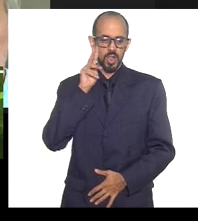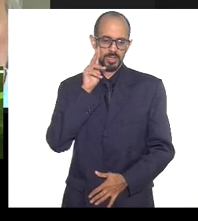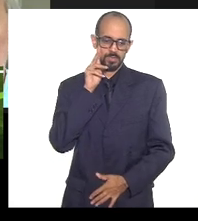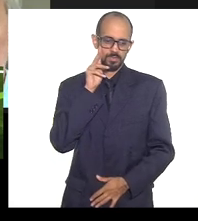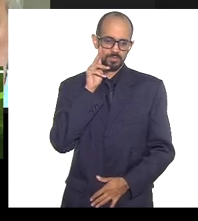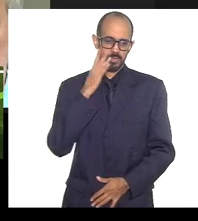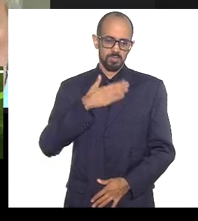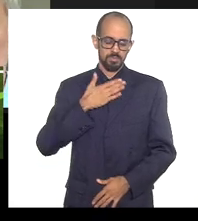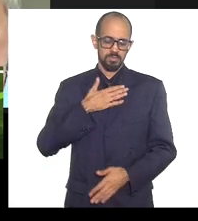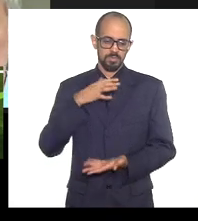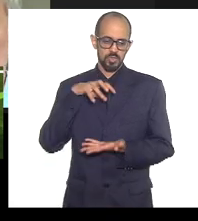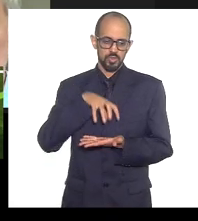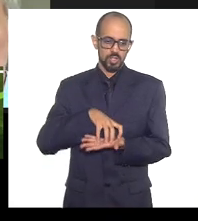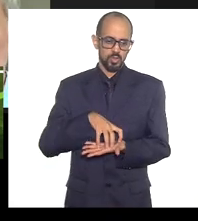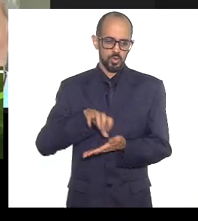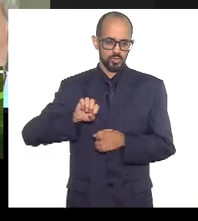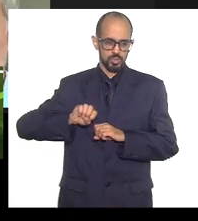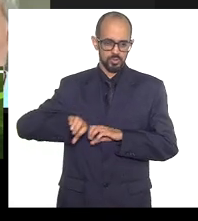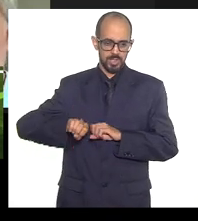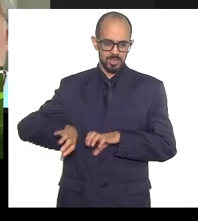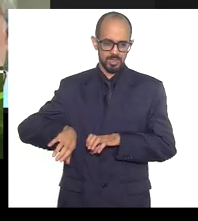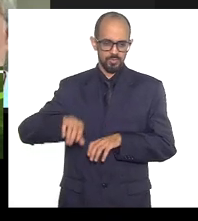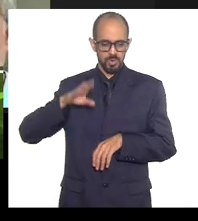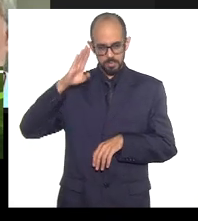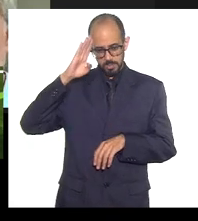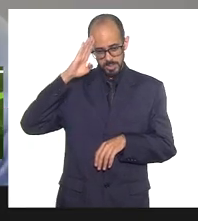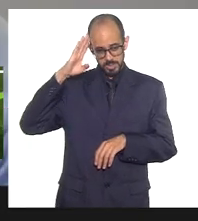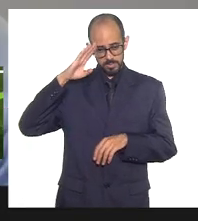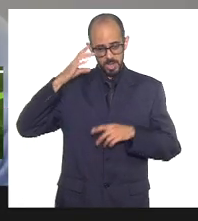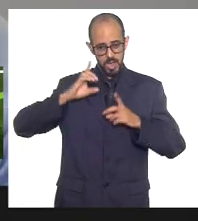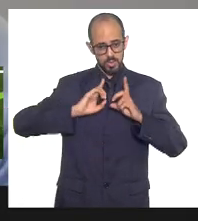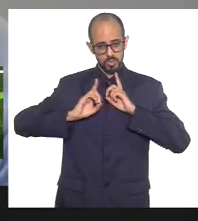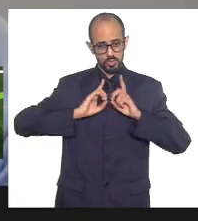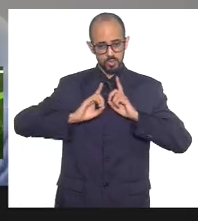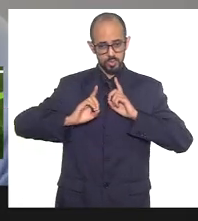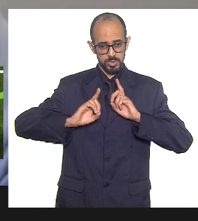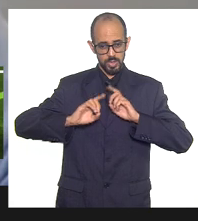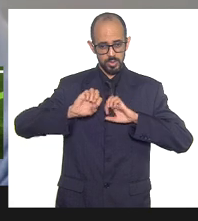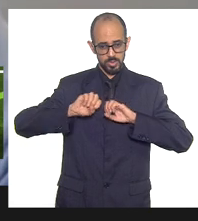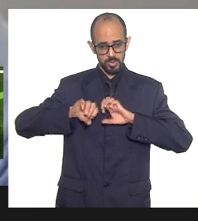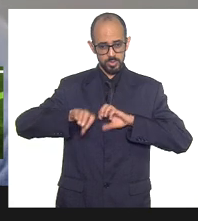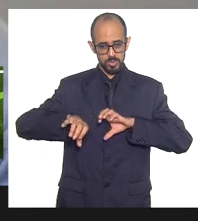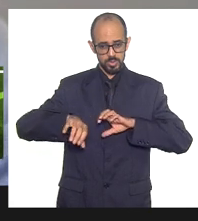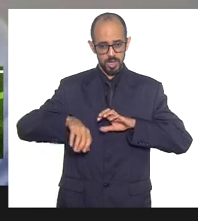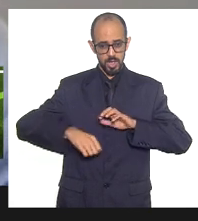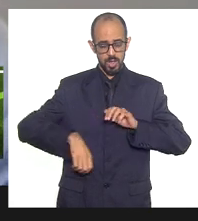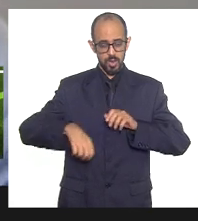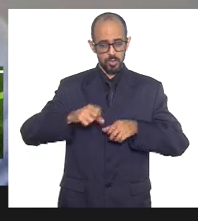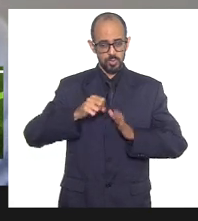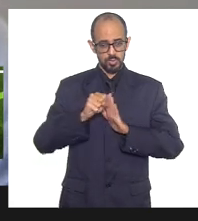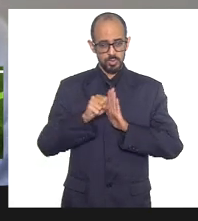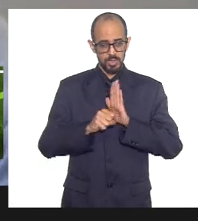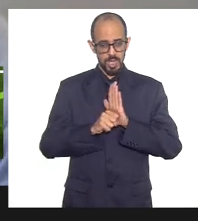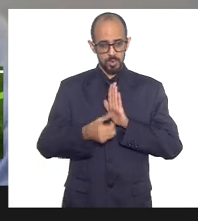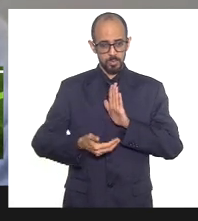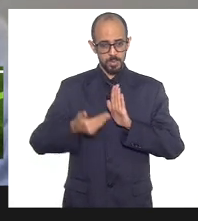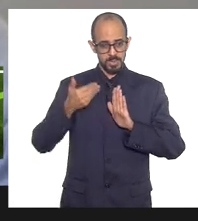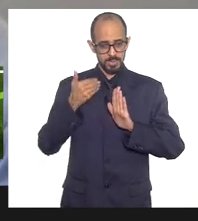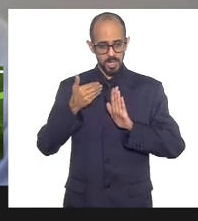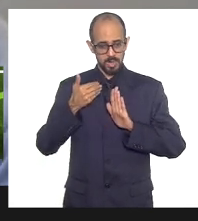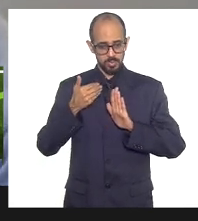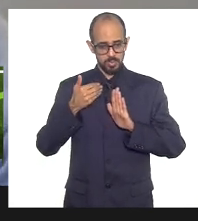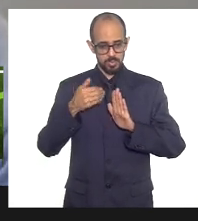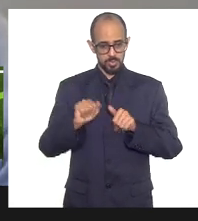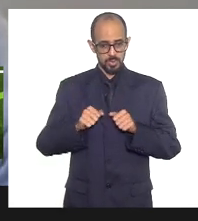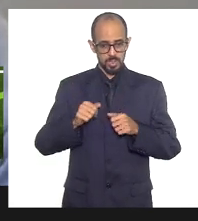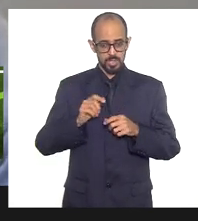minha área, por exemplo, na área de educação, ela foi o principal debate educacional brasileiro na primeira metade do século passado, a polêmica entre